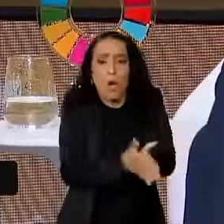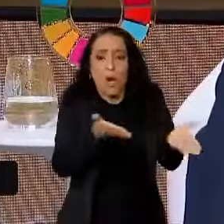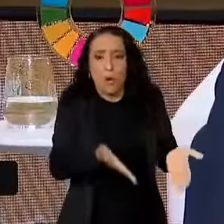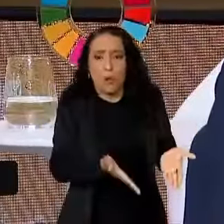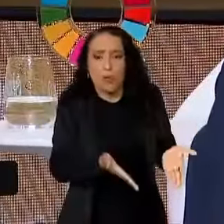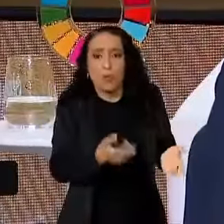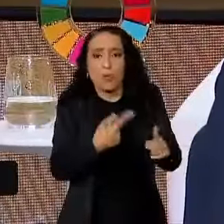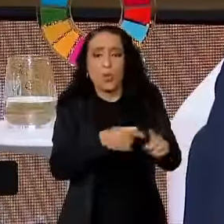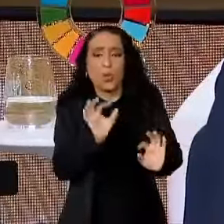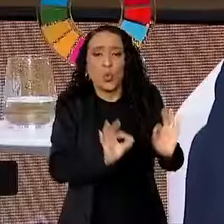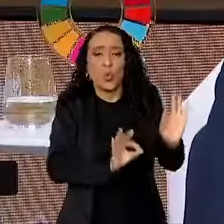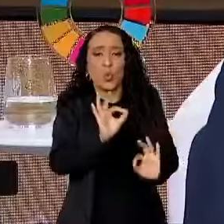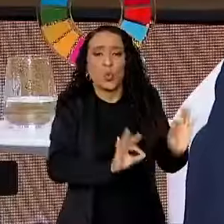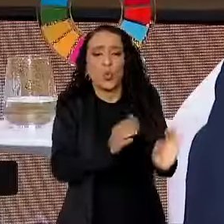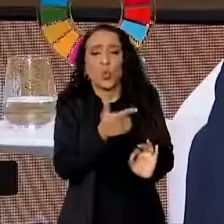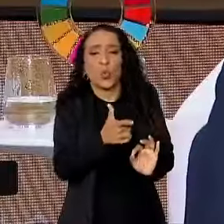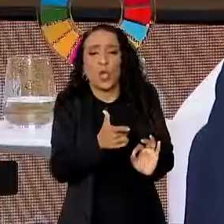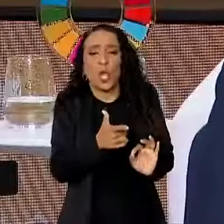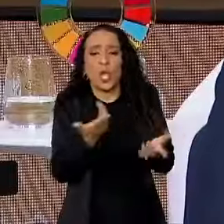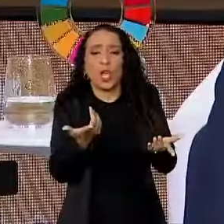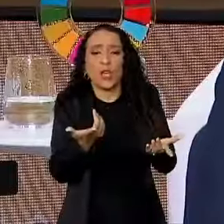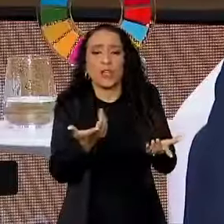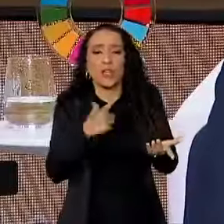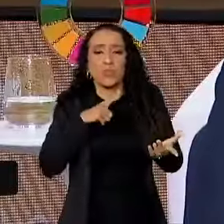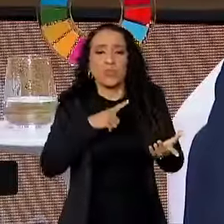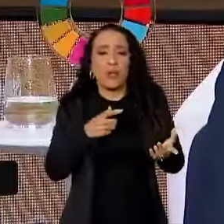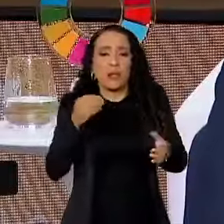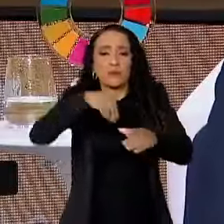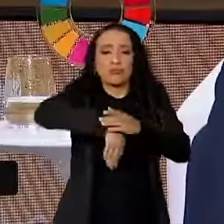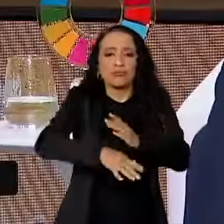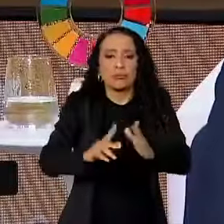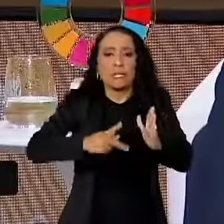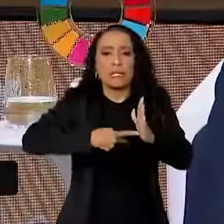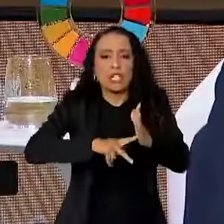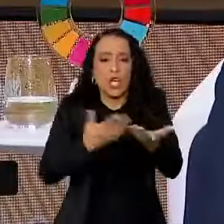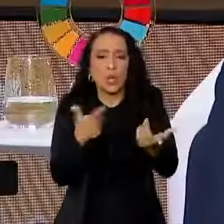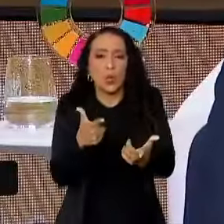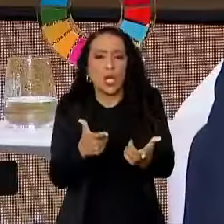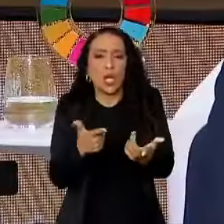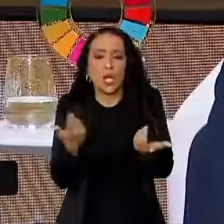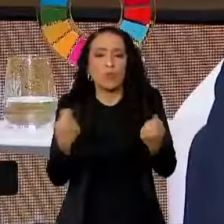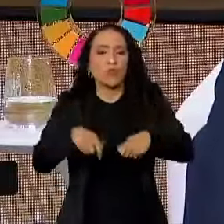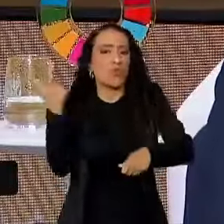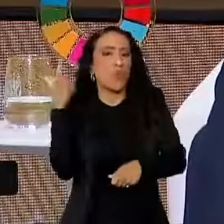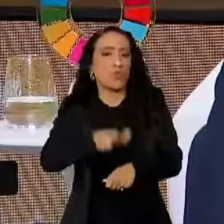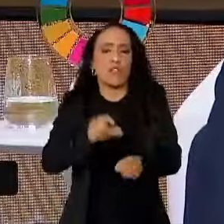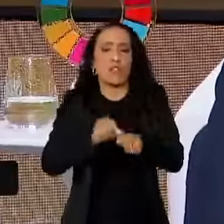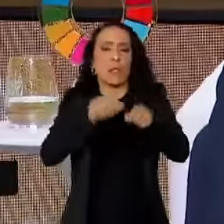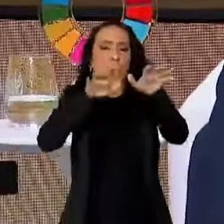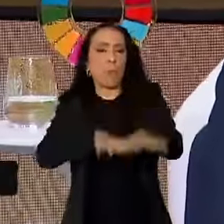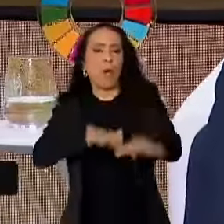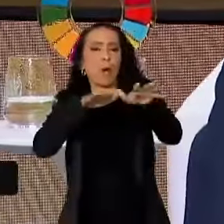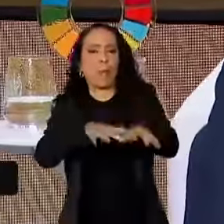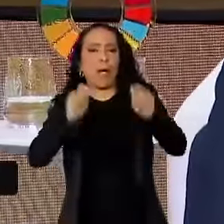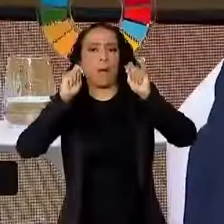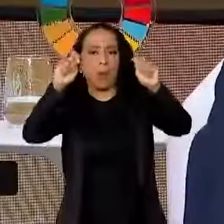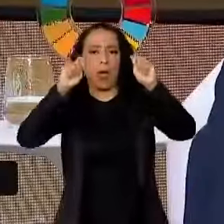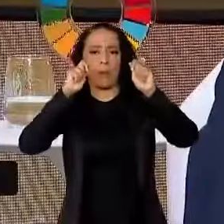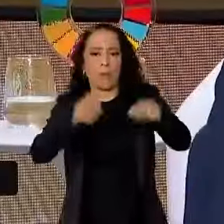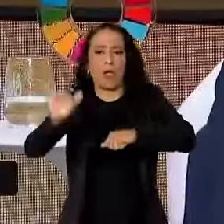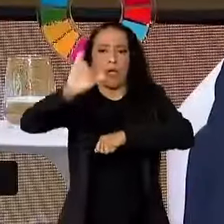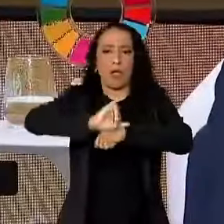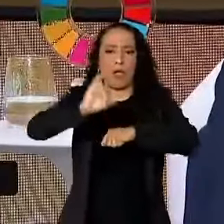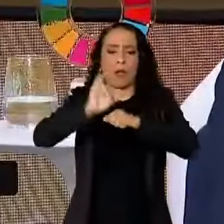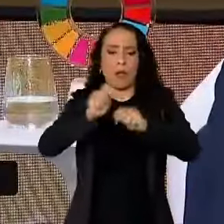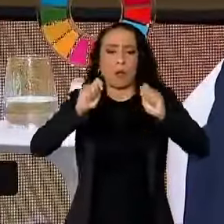pobre não é organizado, o pobre não está em sindicato, o pobre não tem condição de fazer passeata, de acapitar ou protestar.